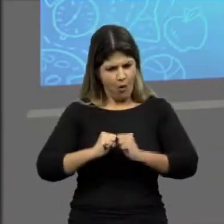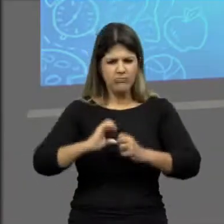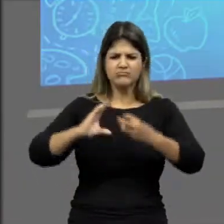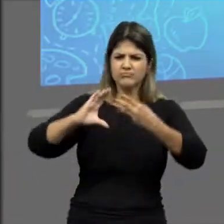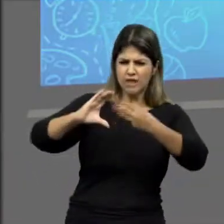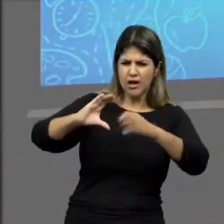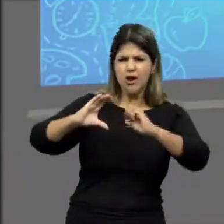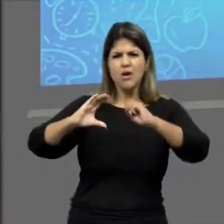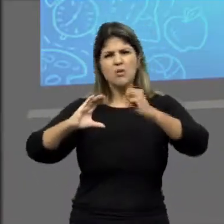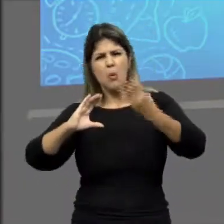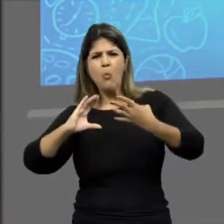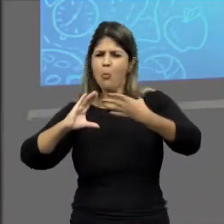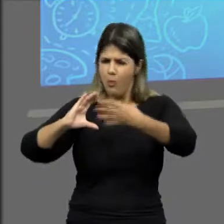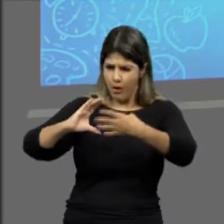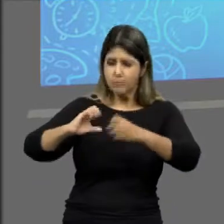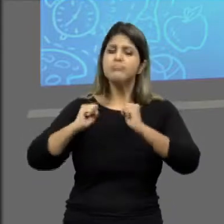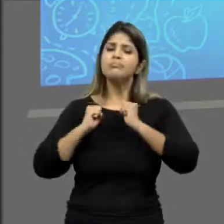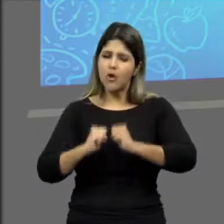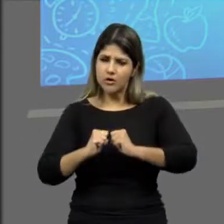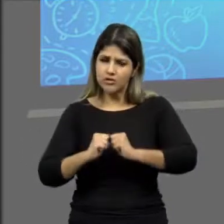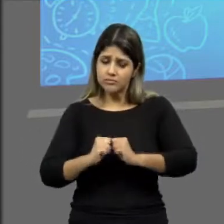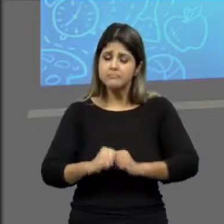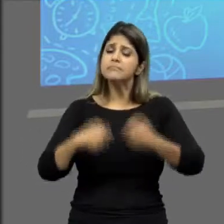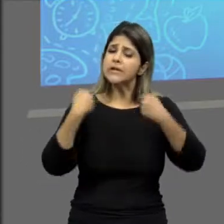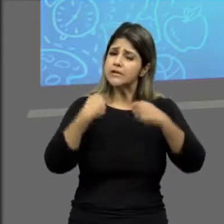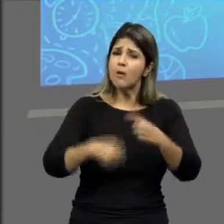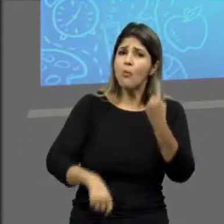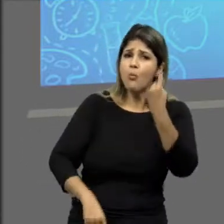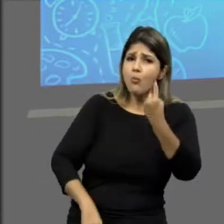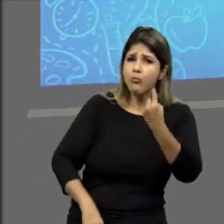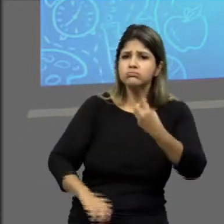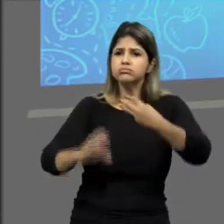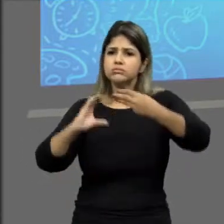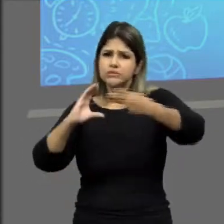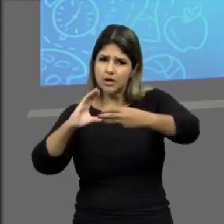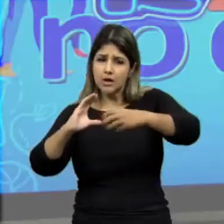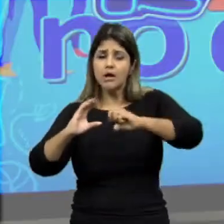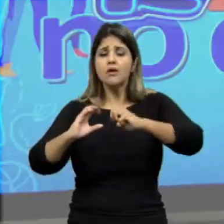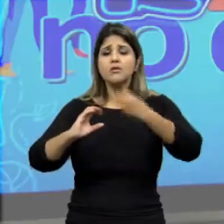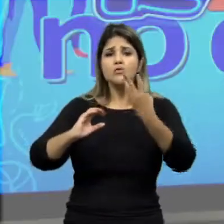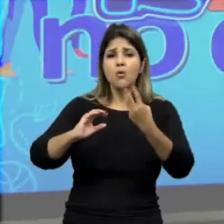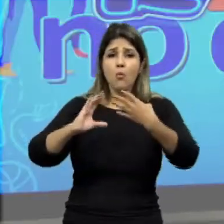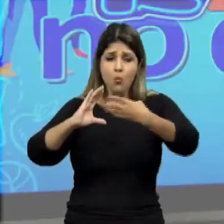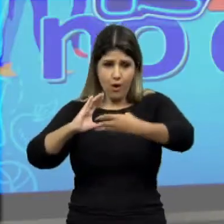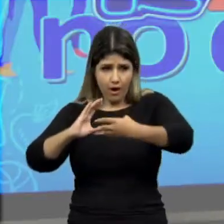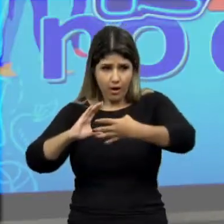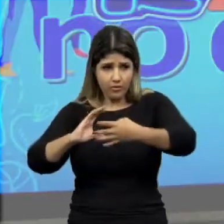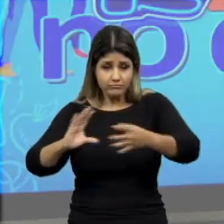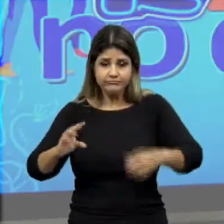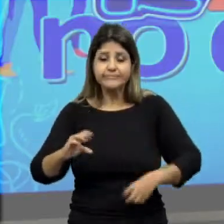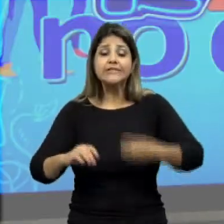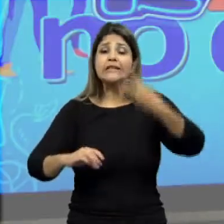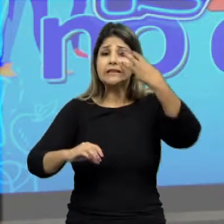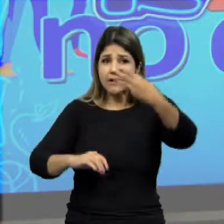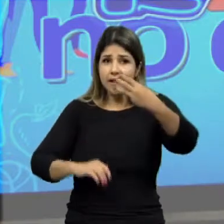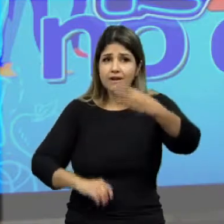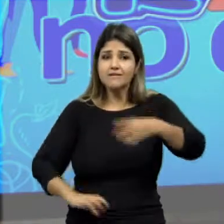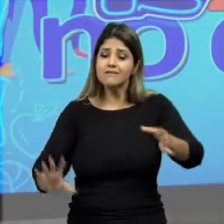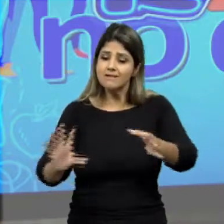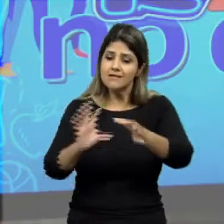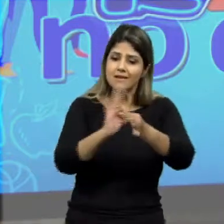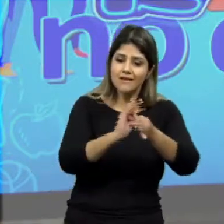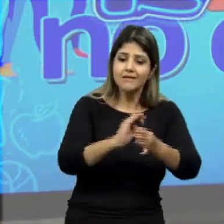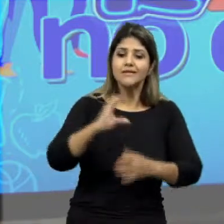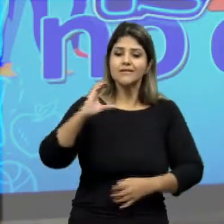terciário e um quaternário? Pode. Tem que ter pelo menos um terciário ou um quaternário. Terciário é o carbono que se liga a apenas